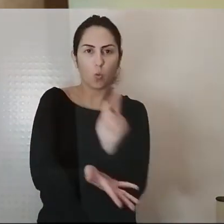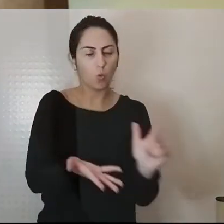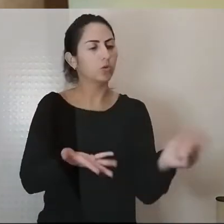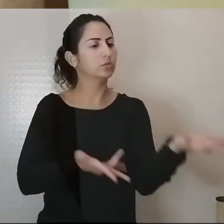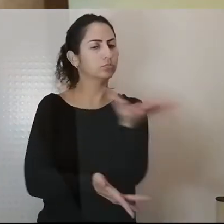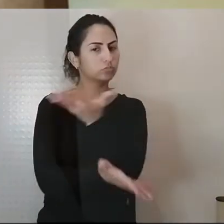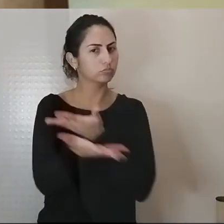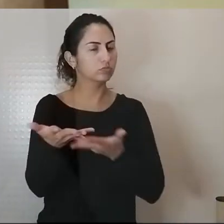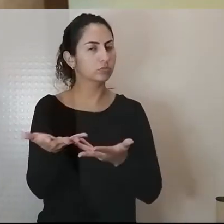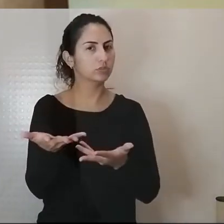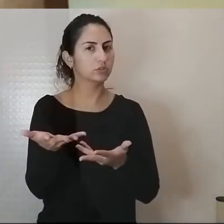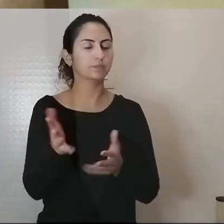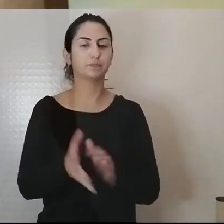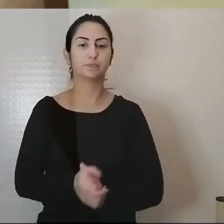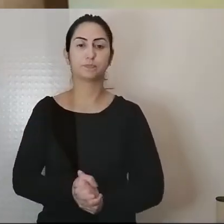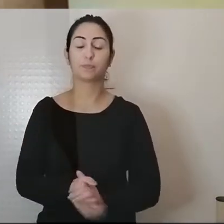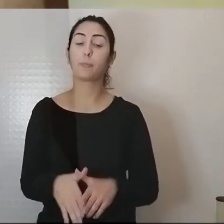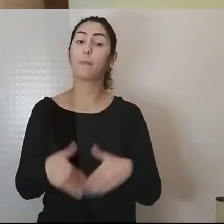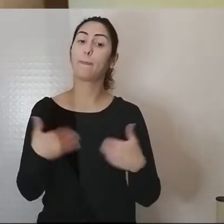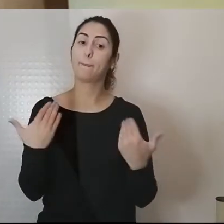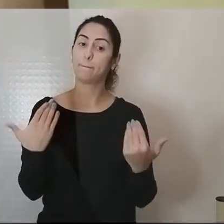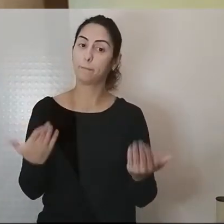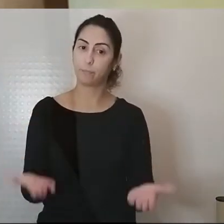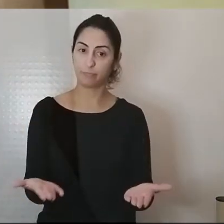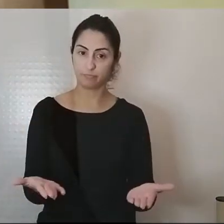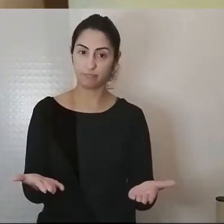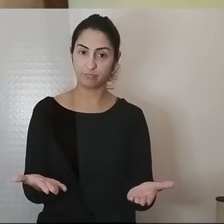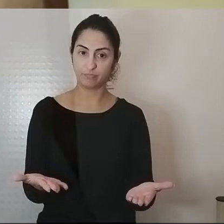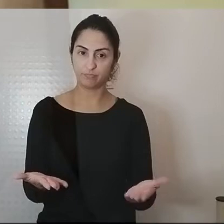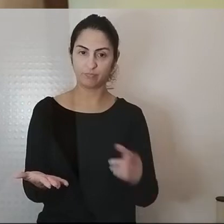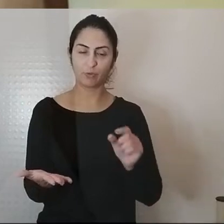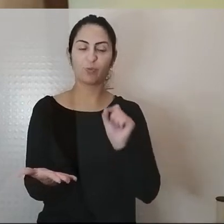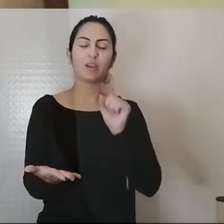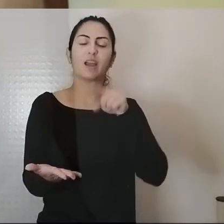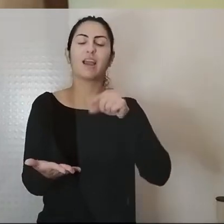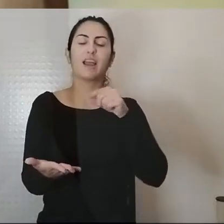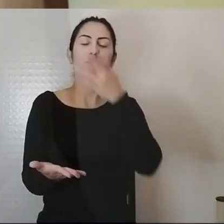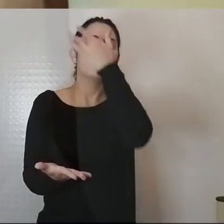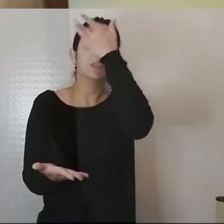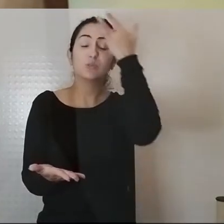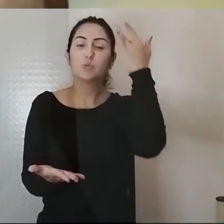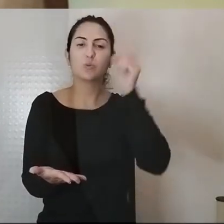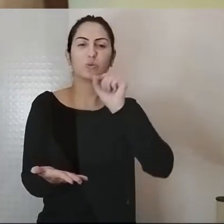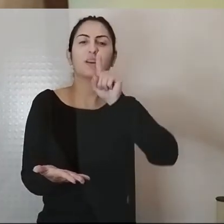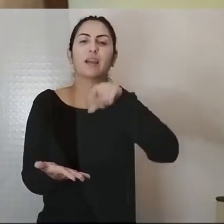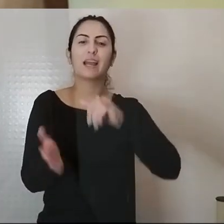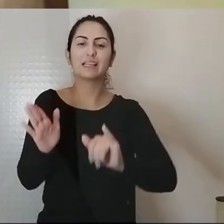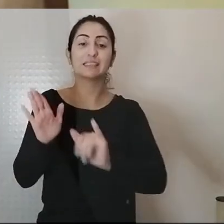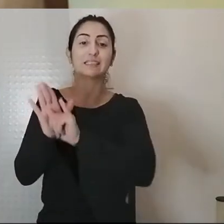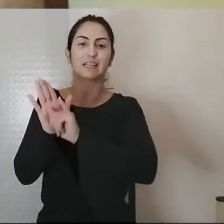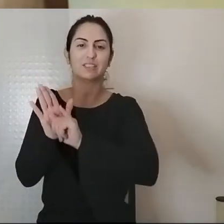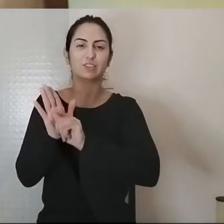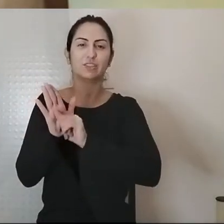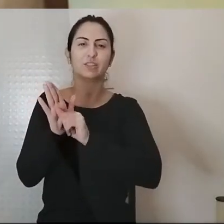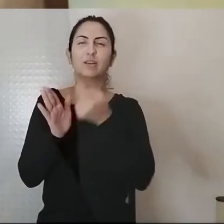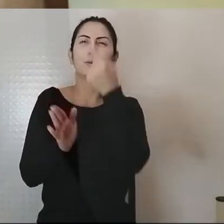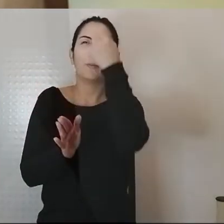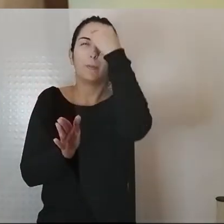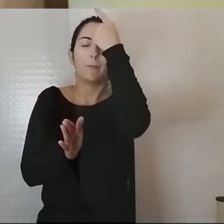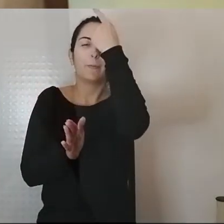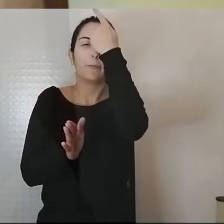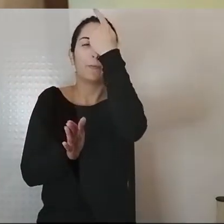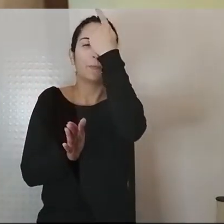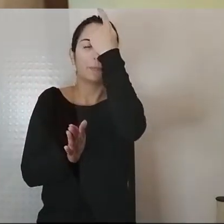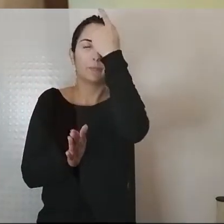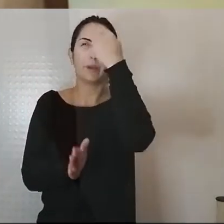complexidades. Portanto, o ser-pessoa, a identidade, a personalidade e os